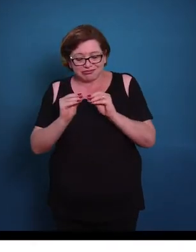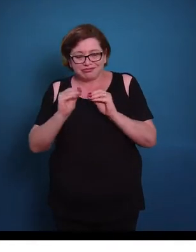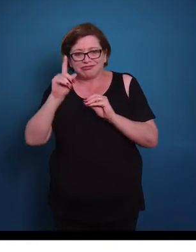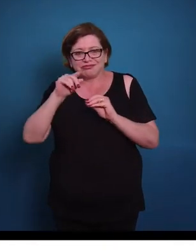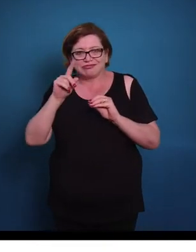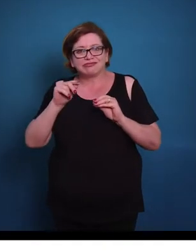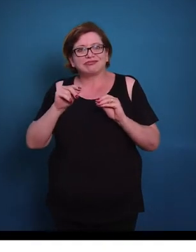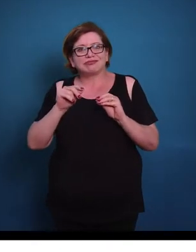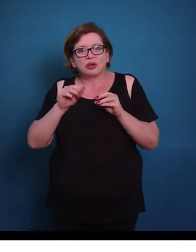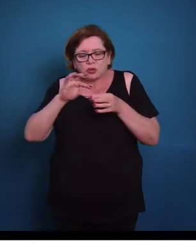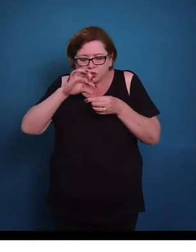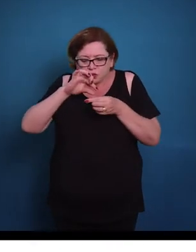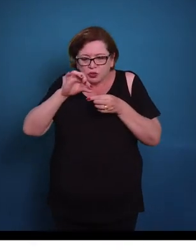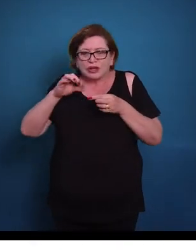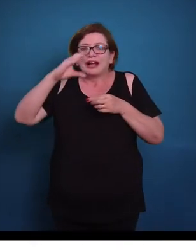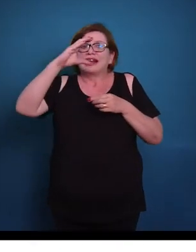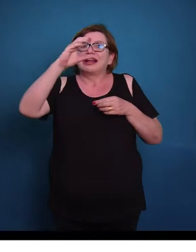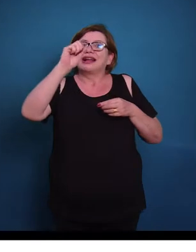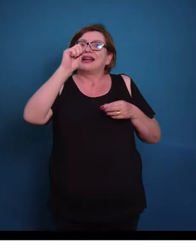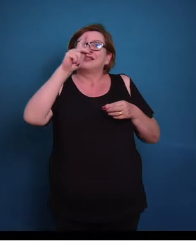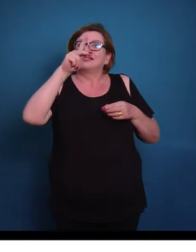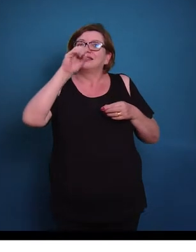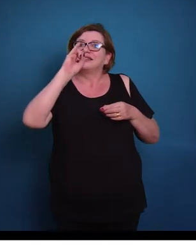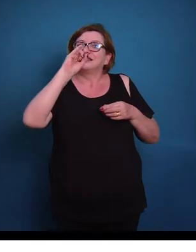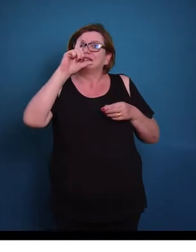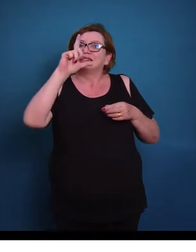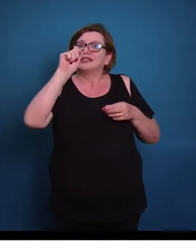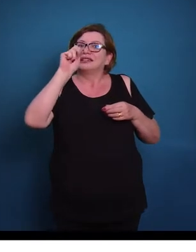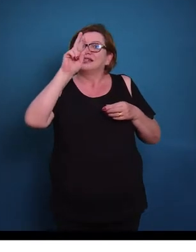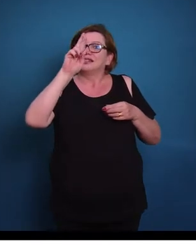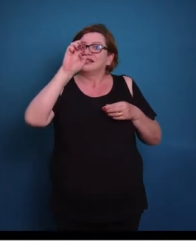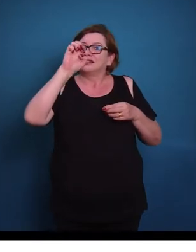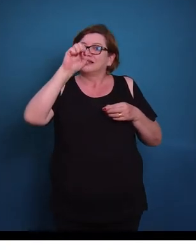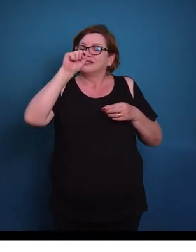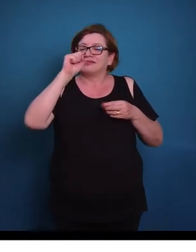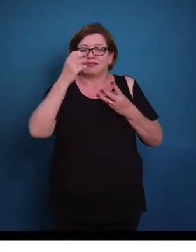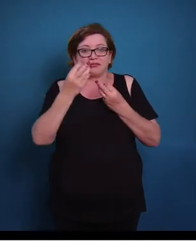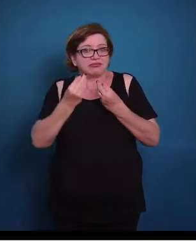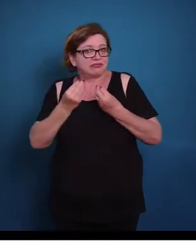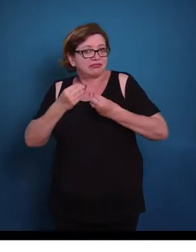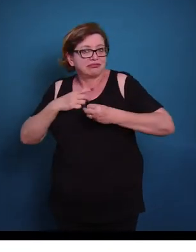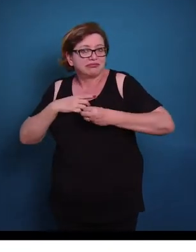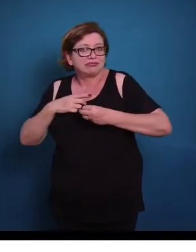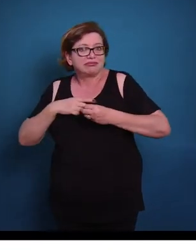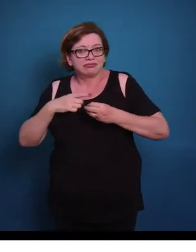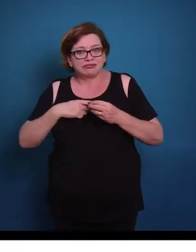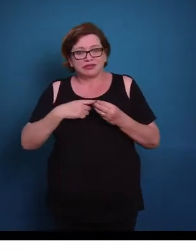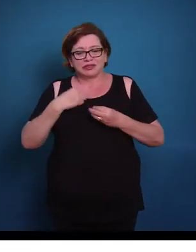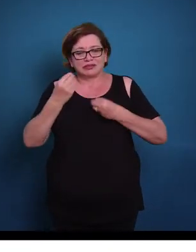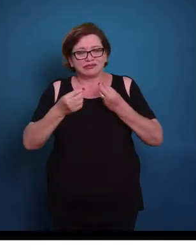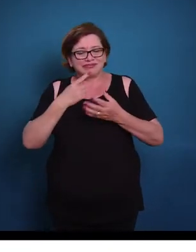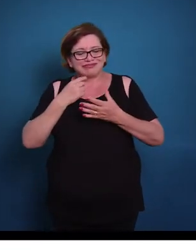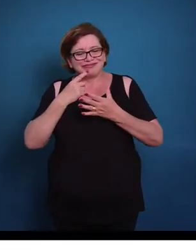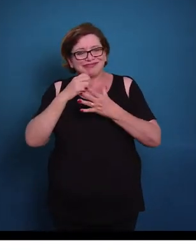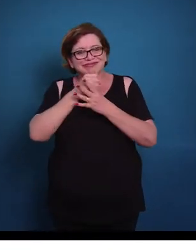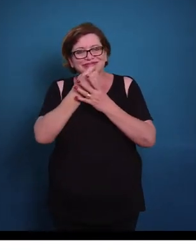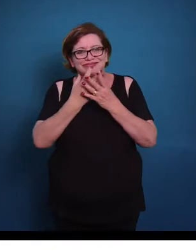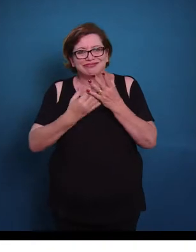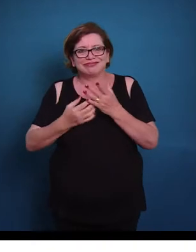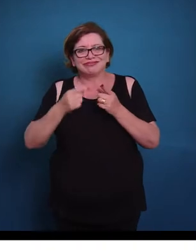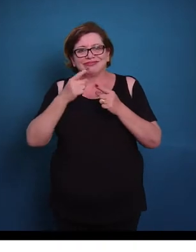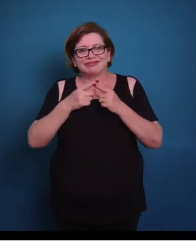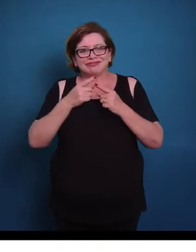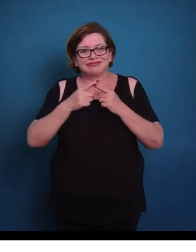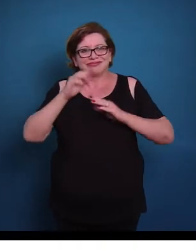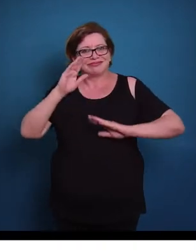os capilares. Então aqui nós temos um grande número de capilares, ele é altamente vascularizado. Por quê? Porque